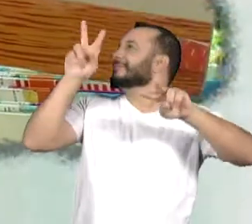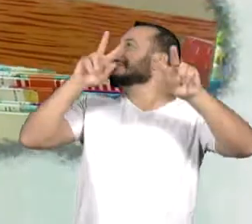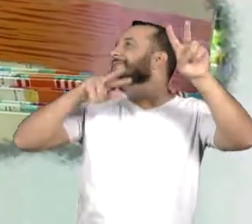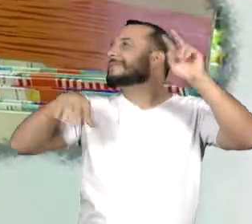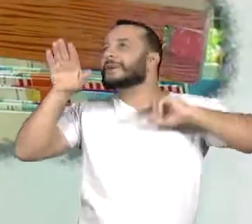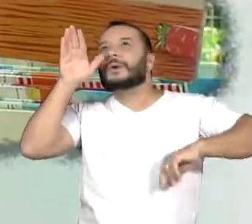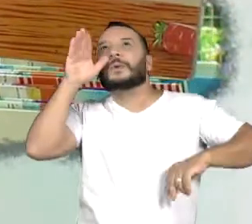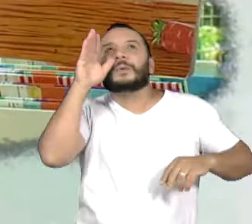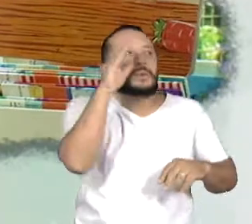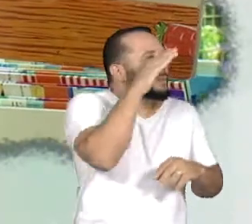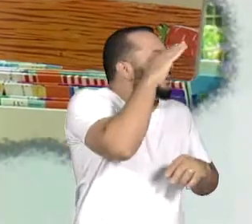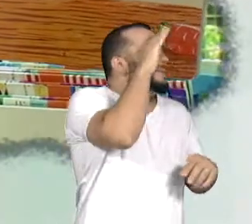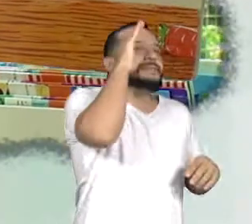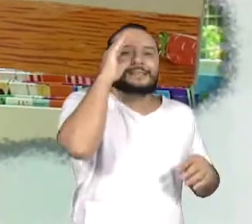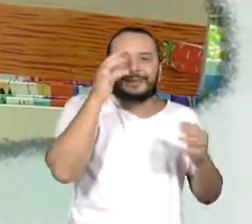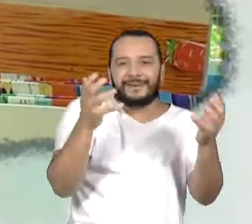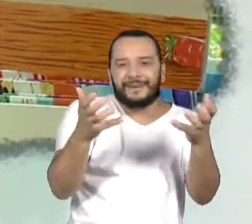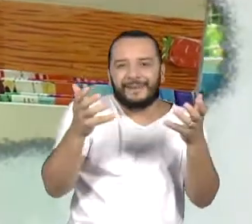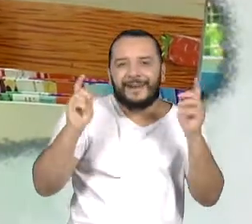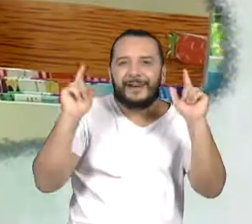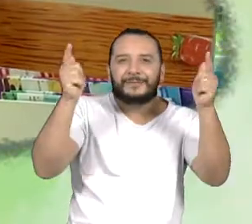sedentos por aventuras.